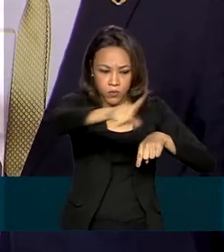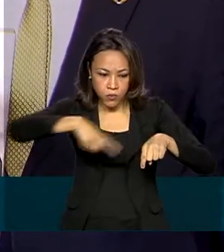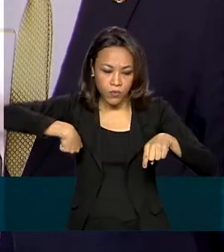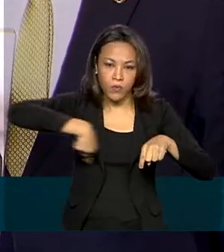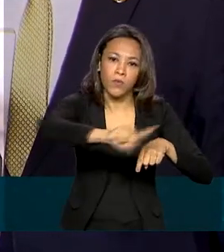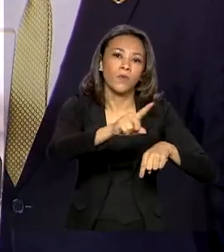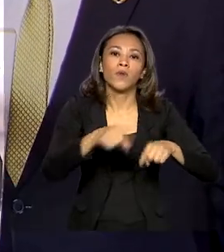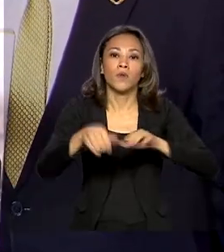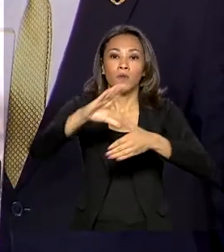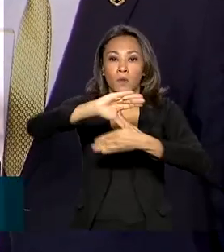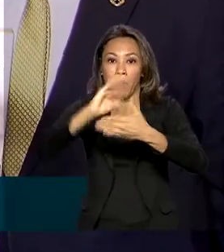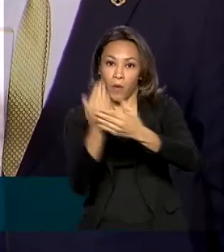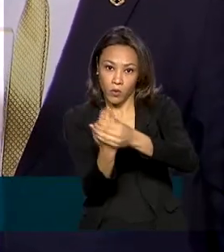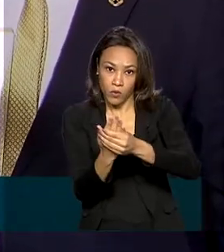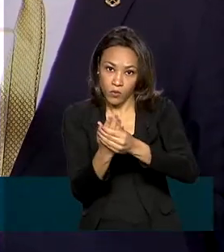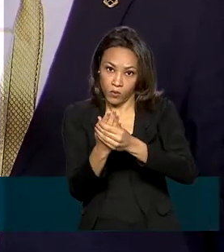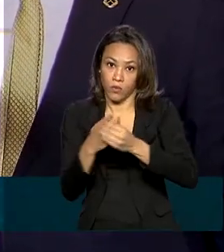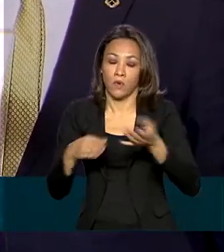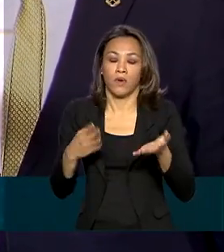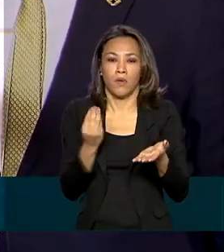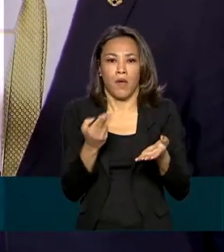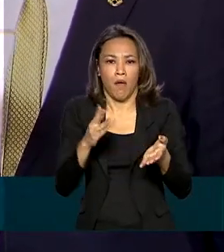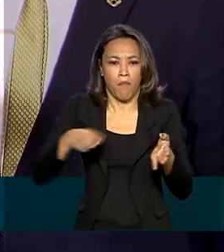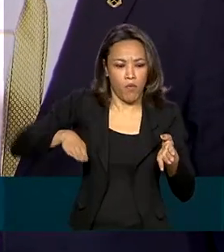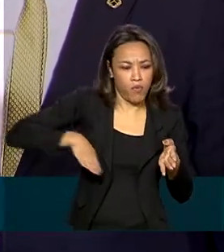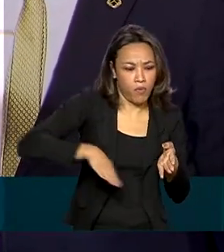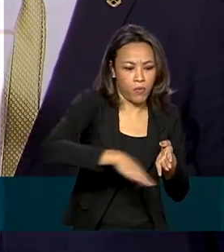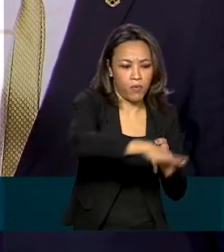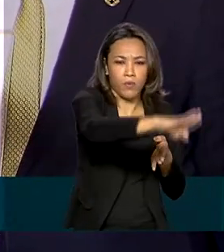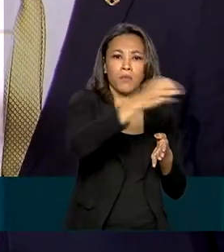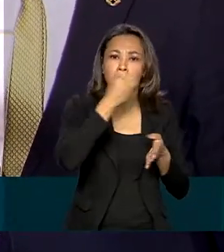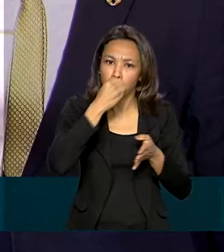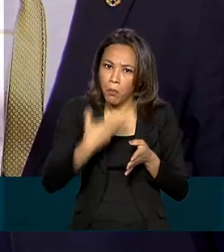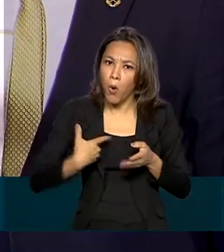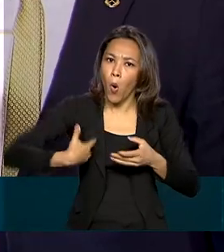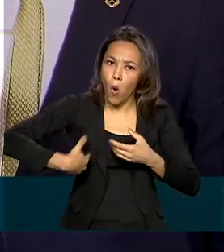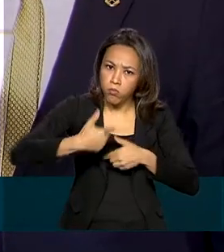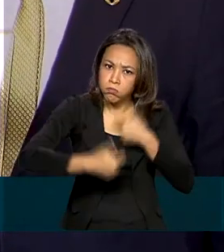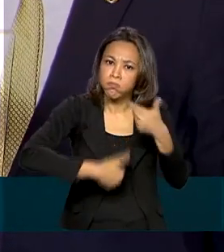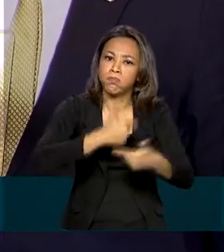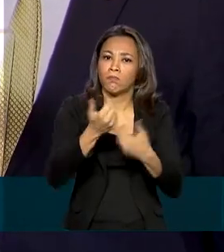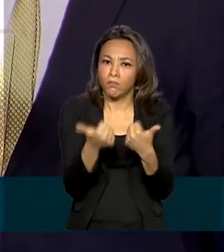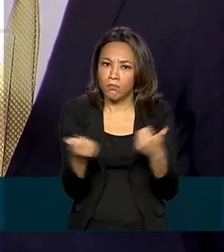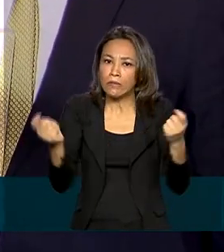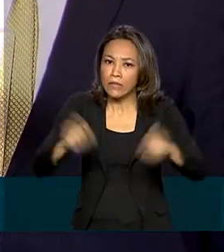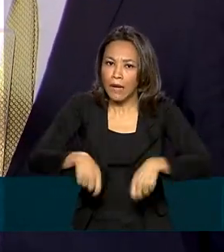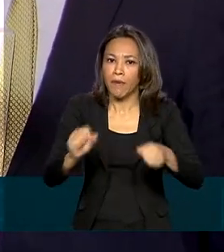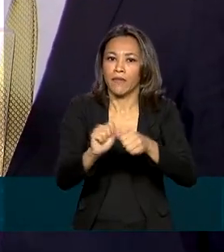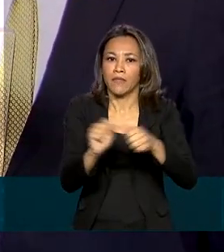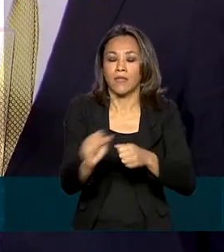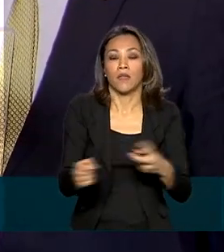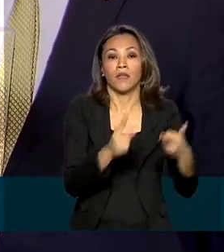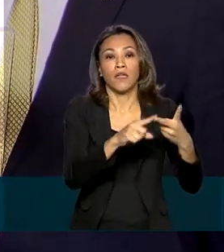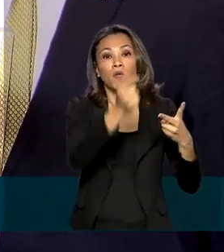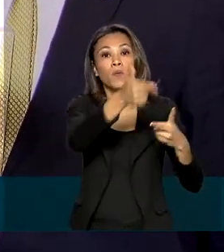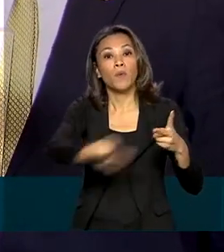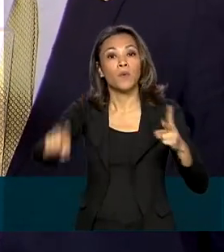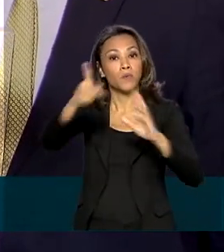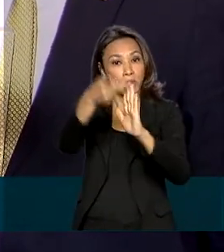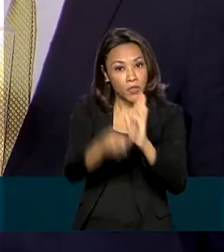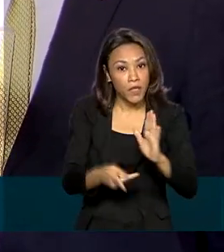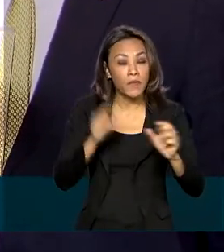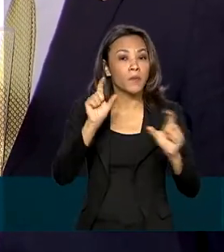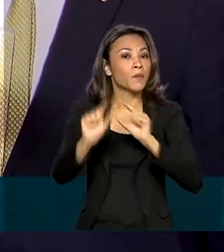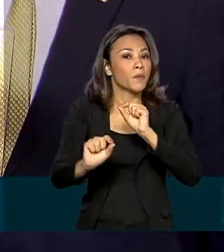realidade, um projeto que está bem equacionado e a gente tem condições de fazer. E o segundo projeto de